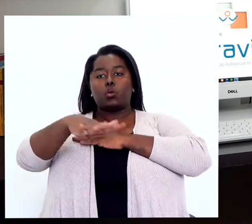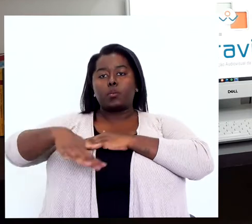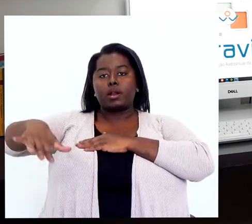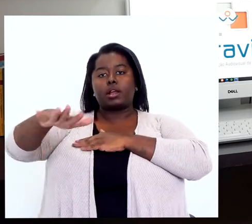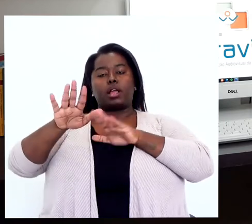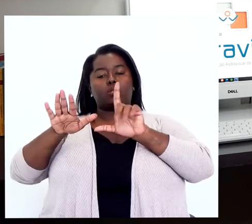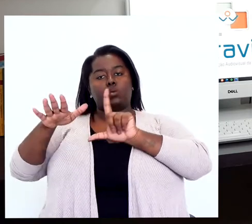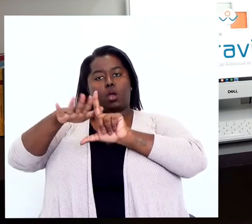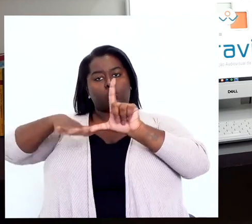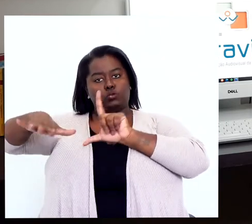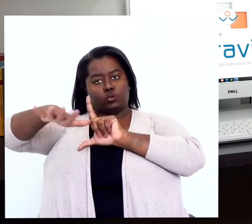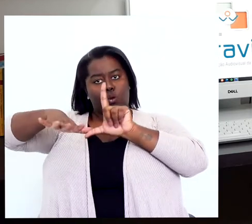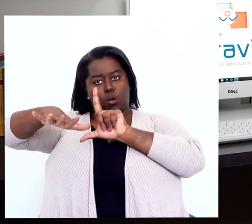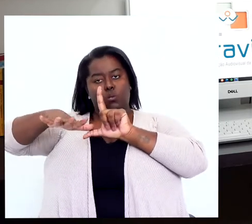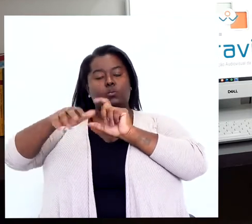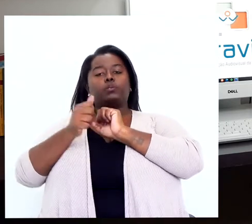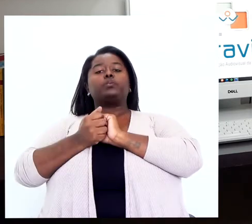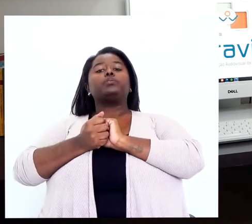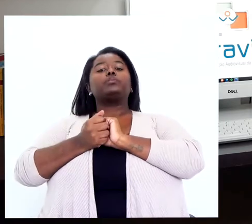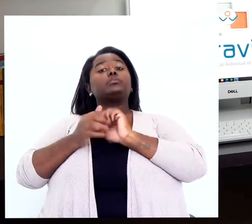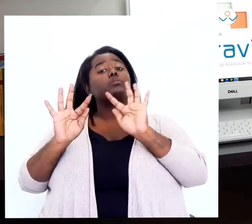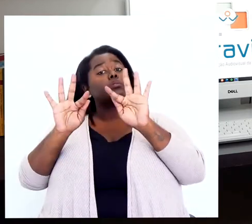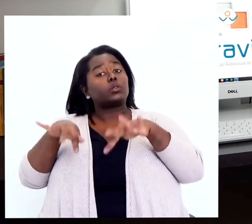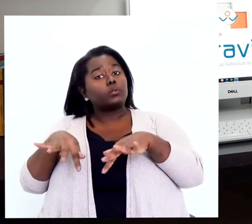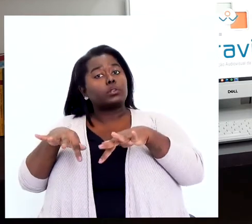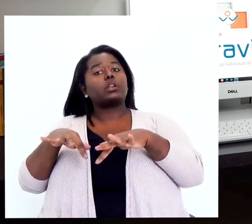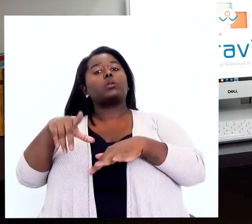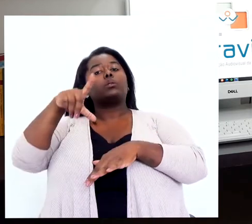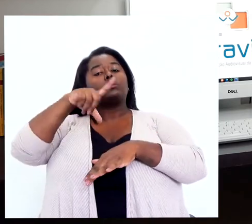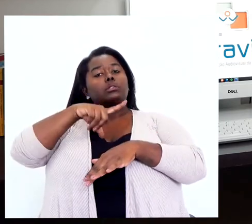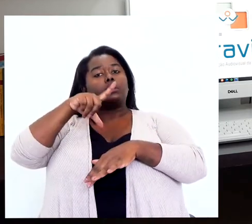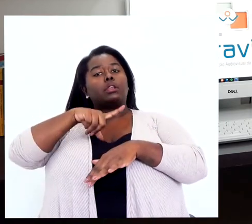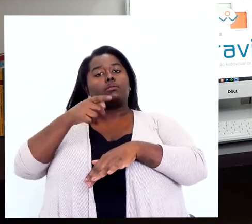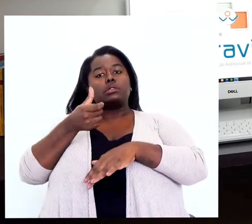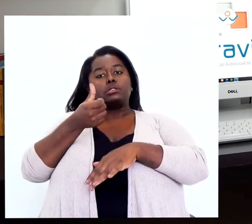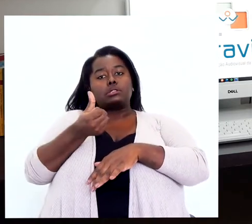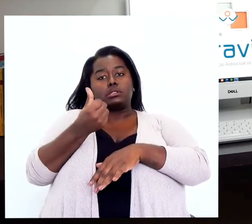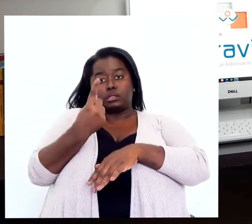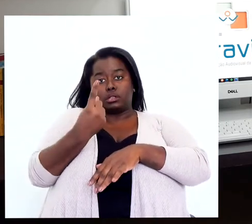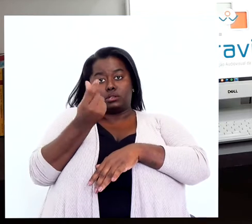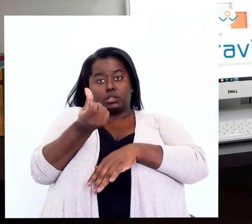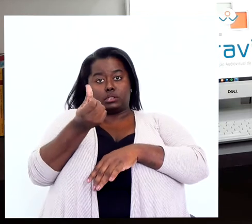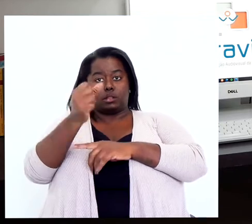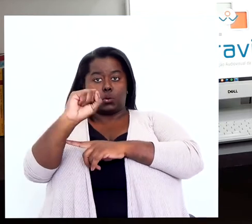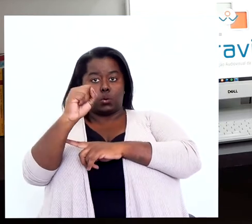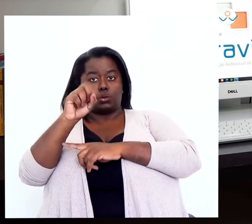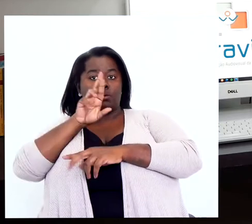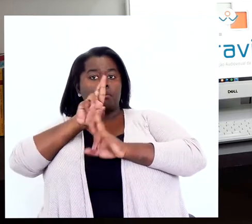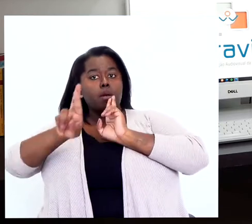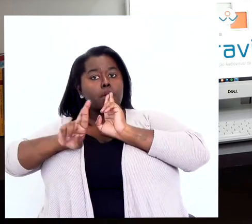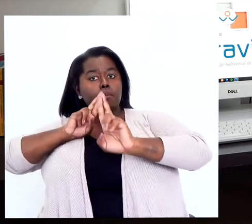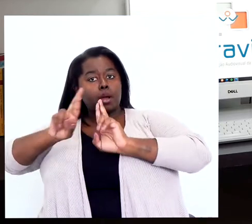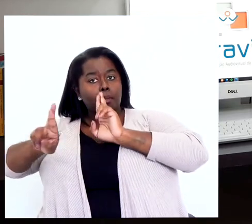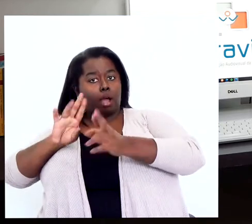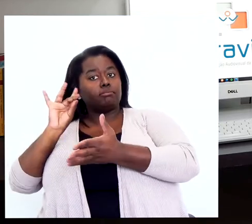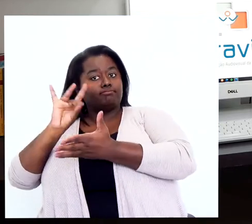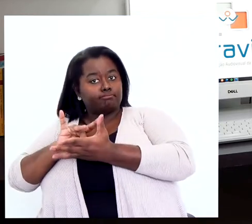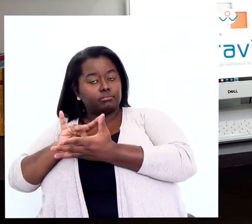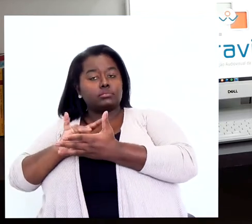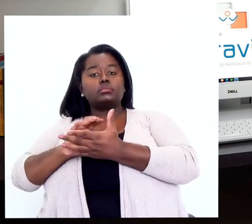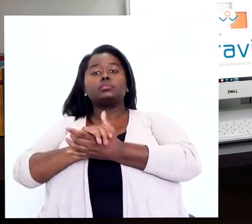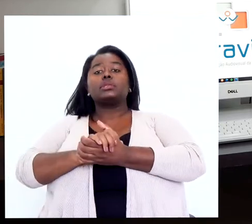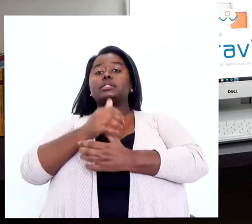audiovisual especificamente. Ao final, então, nós consideramos 168 respostas válidas.